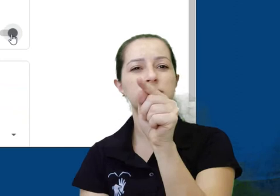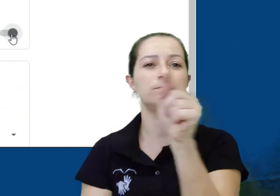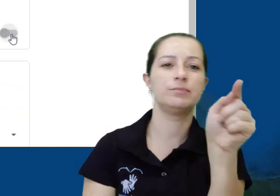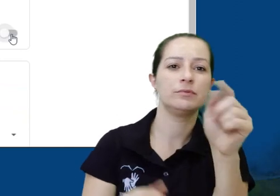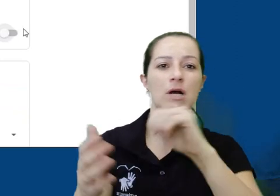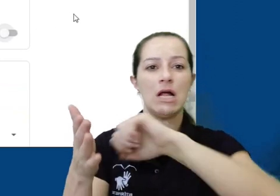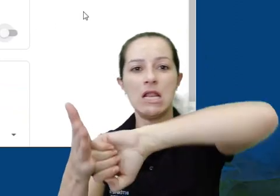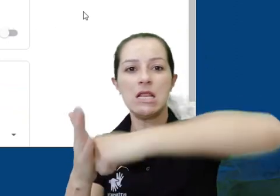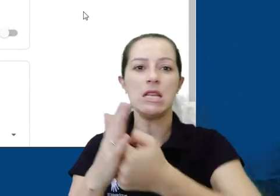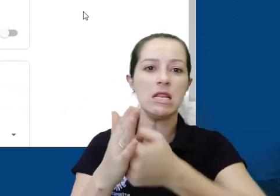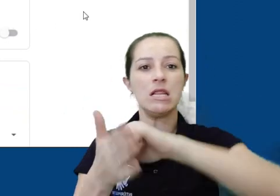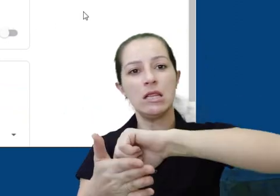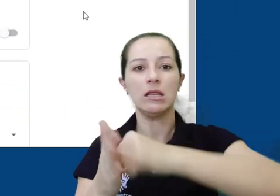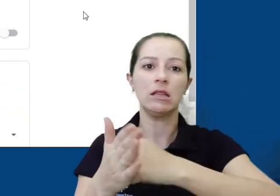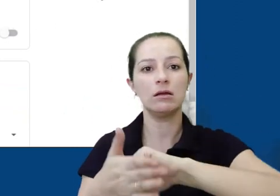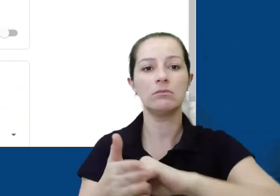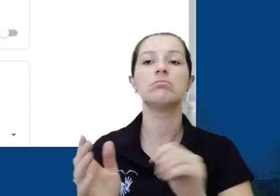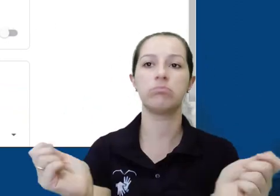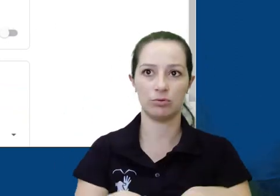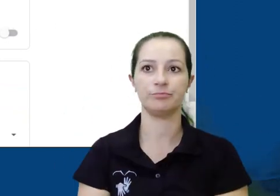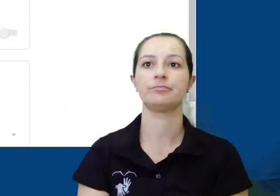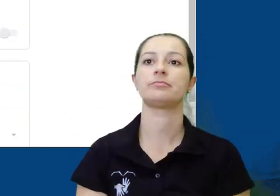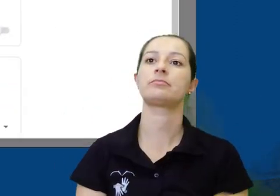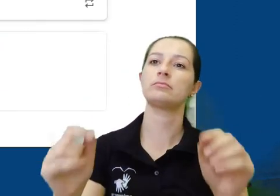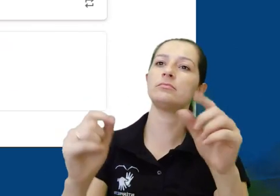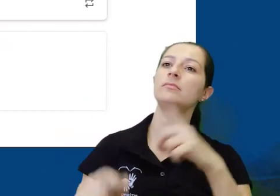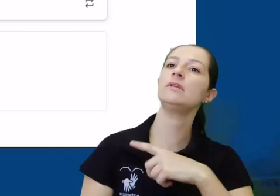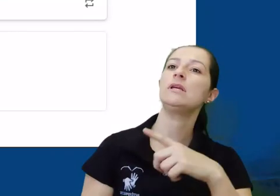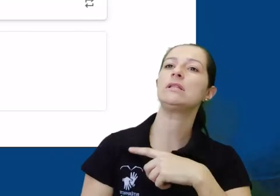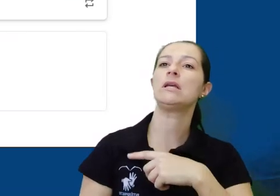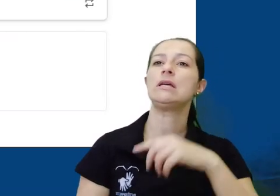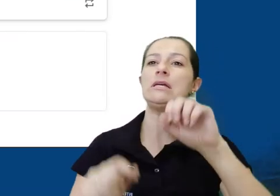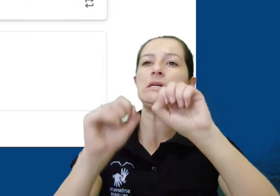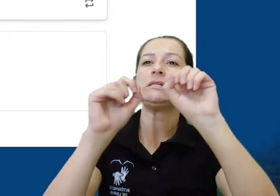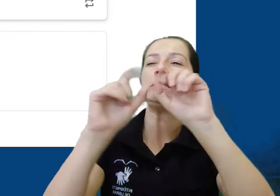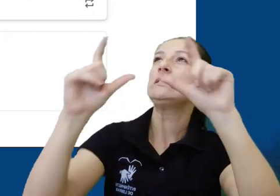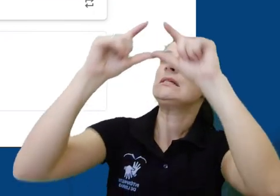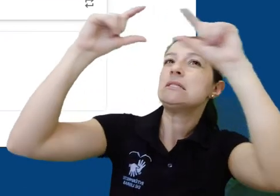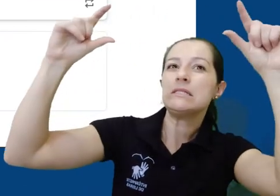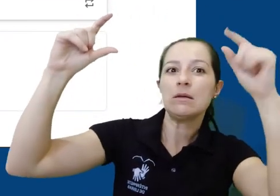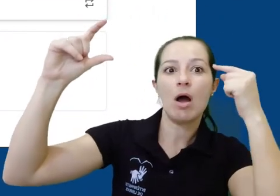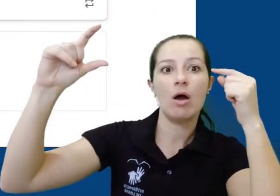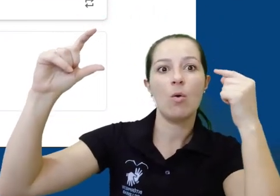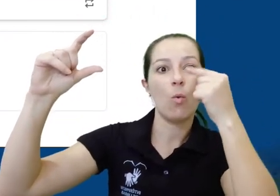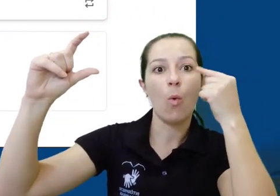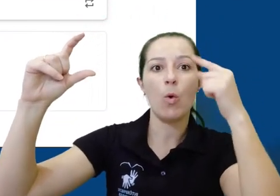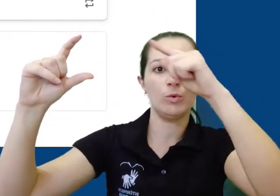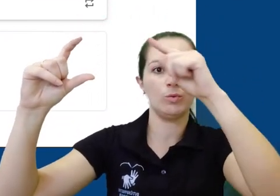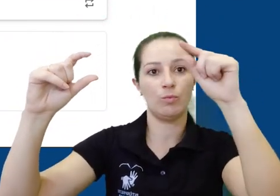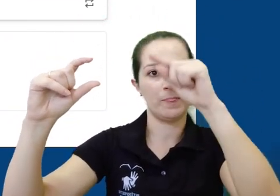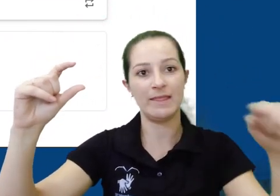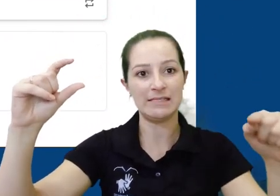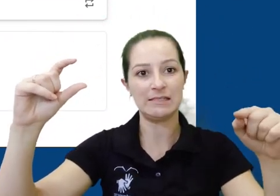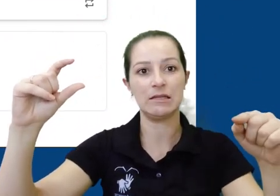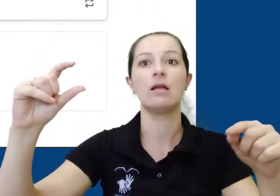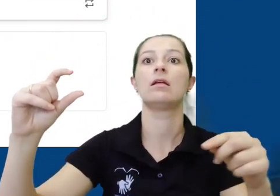o botão ao lado direito dessa opção. Você também consegue checar se o link está visível ou não na sua página de mural. Se houver um ícone com o olho